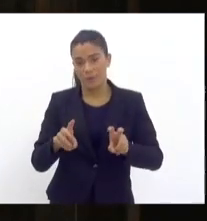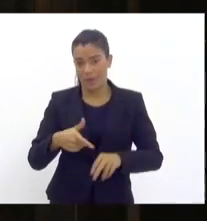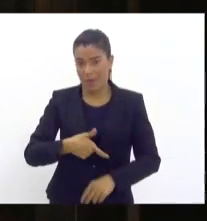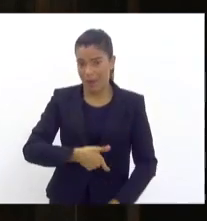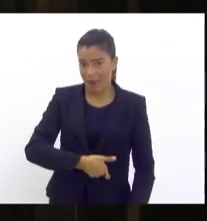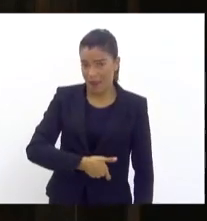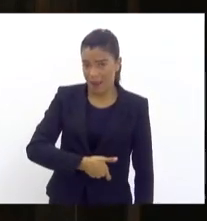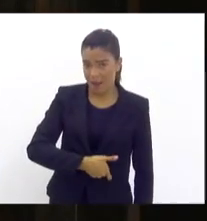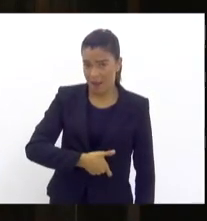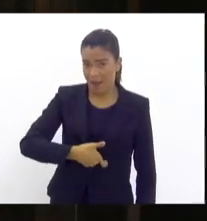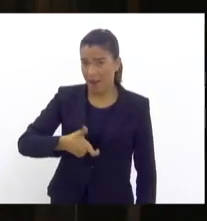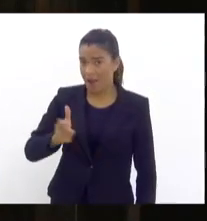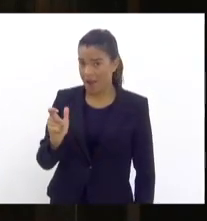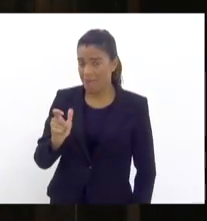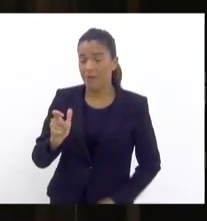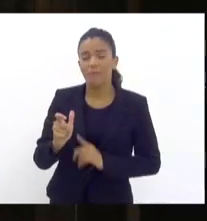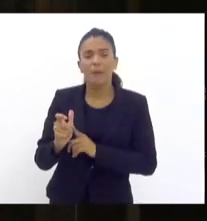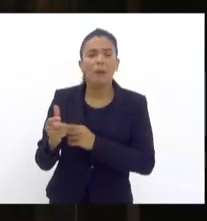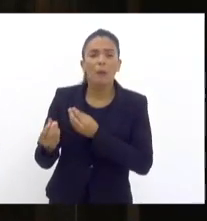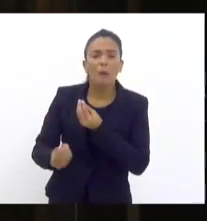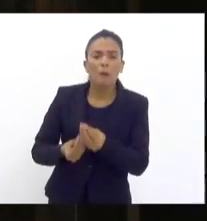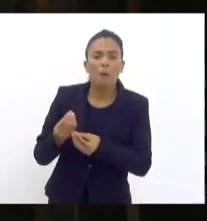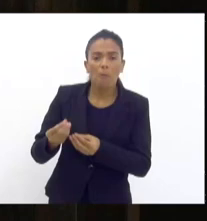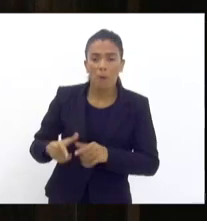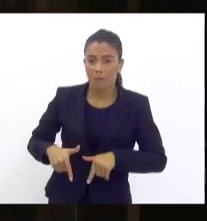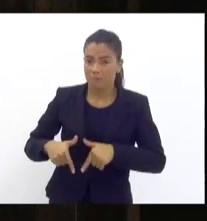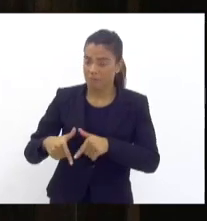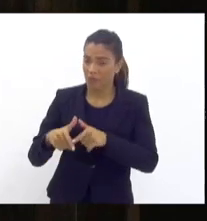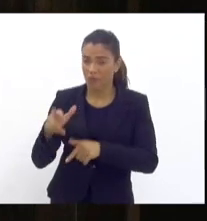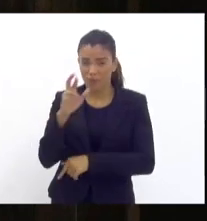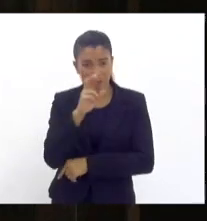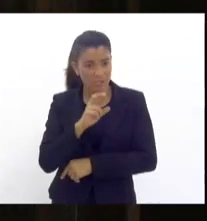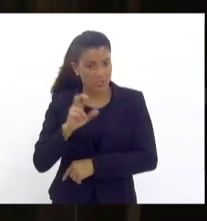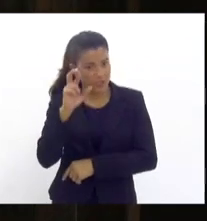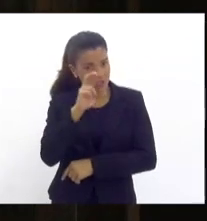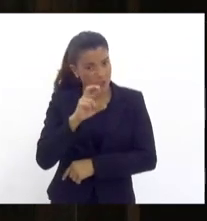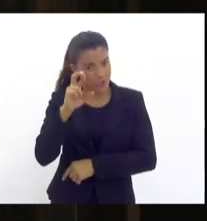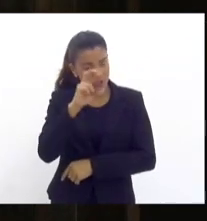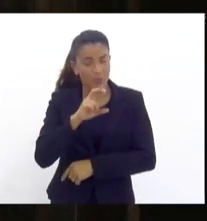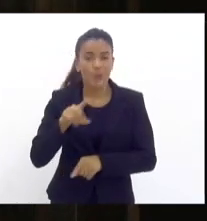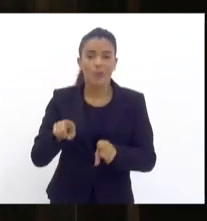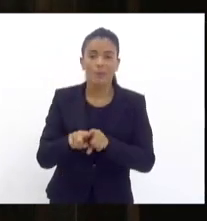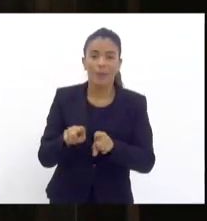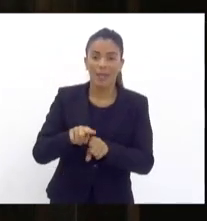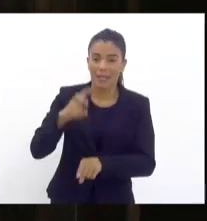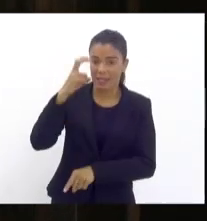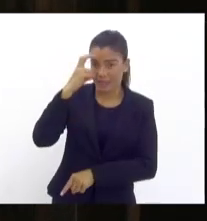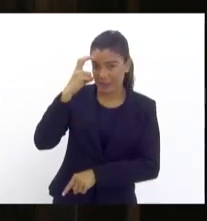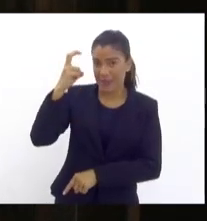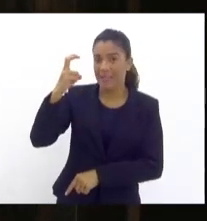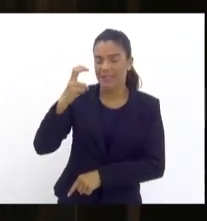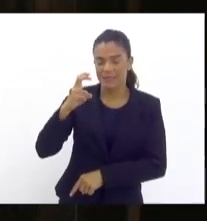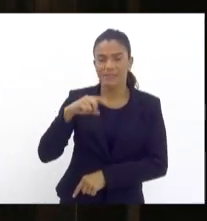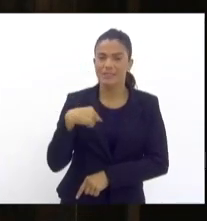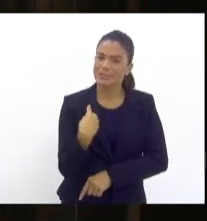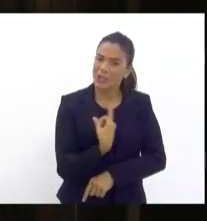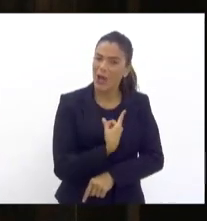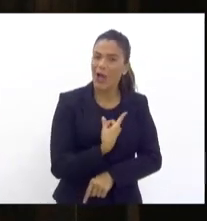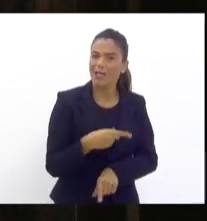mas, como atuamos muito com investigações e inteligência, nós não